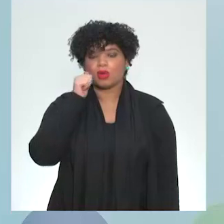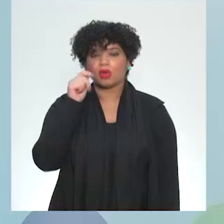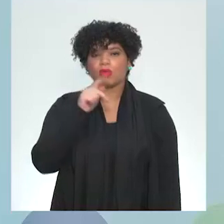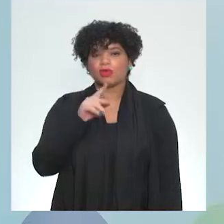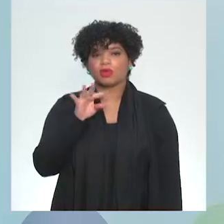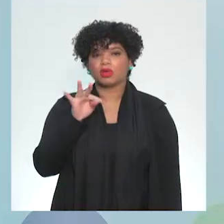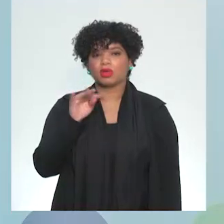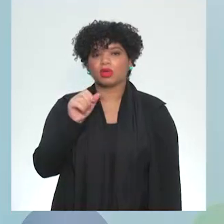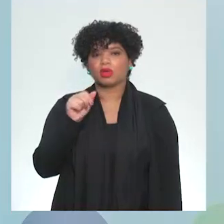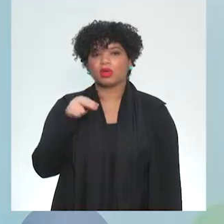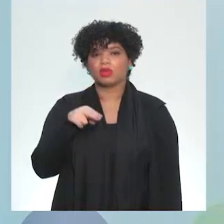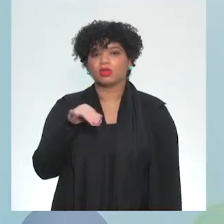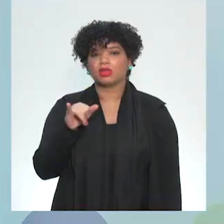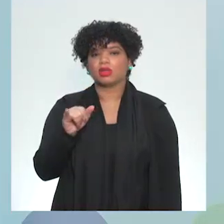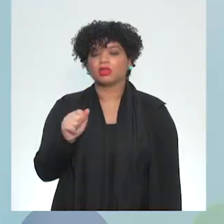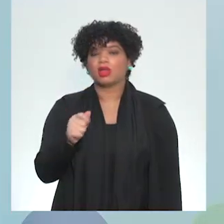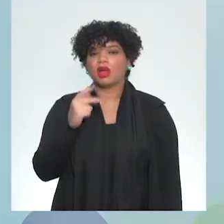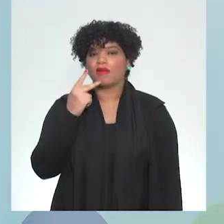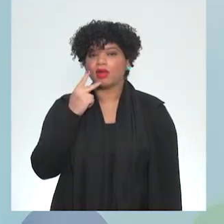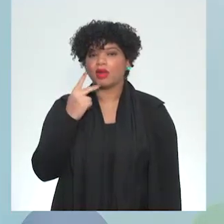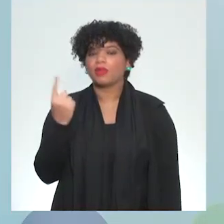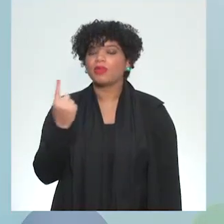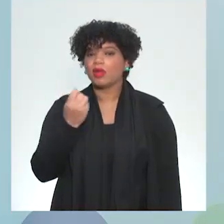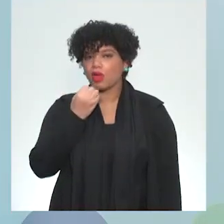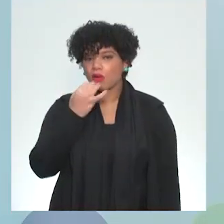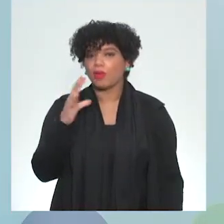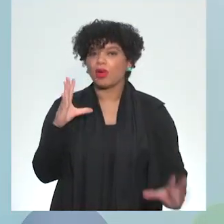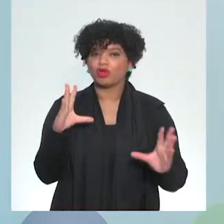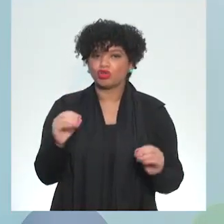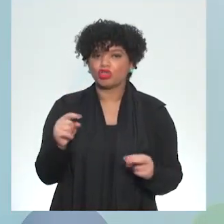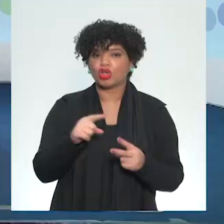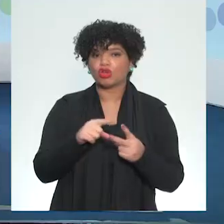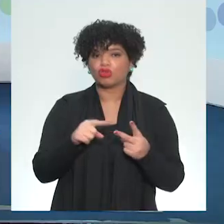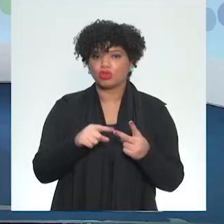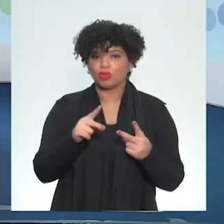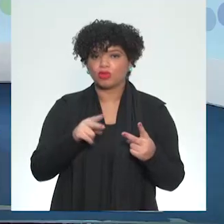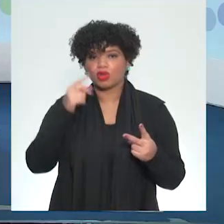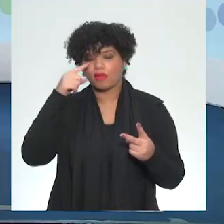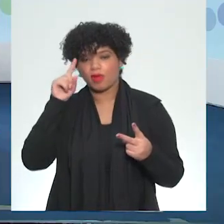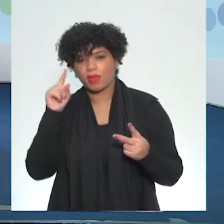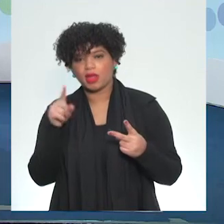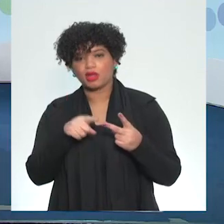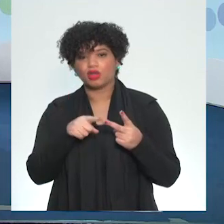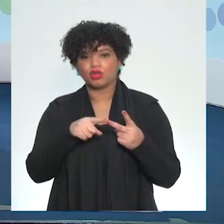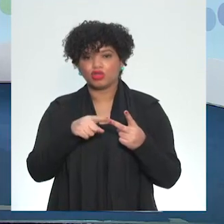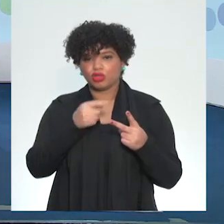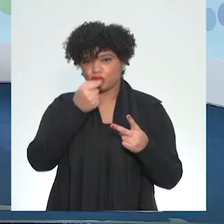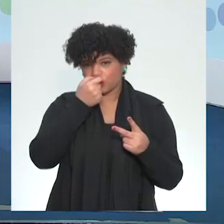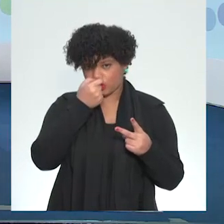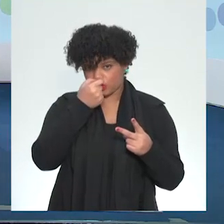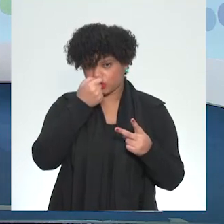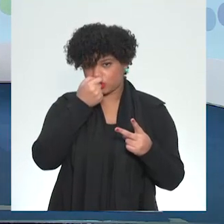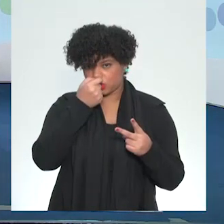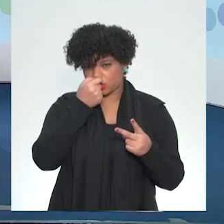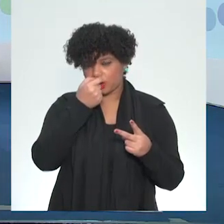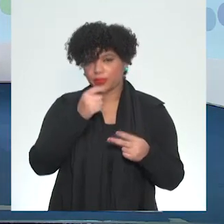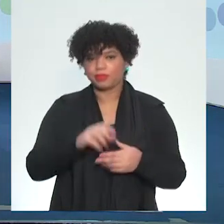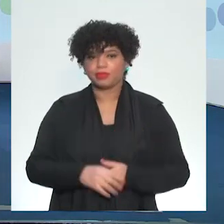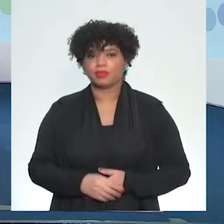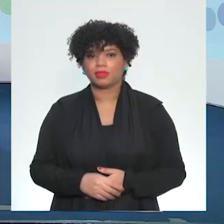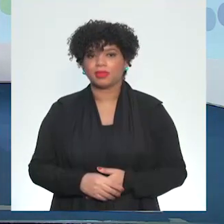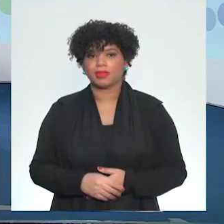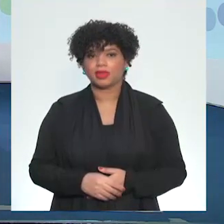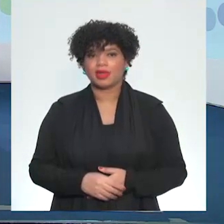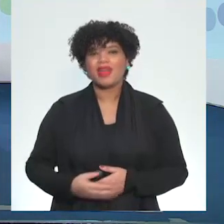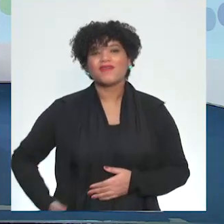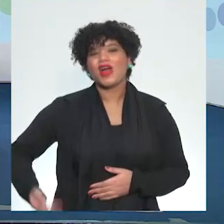está dizendo que, primeiramente, boa noite, Fabiana e Juliana. Então, Fabiana e Juliana, bora para